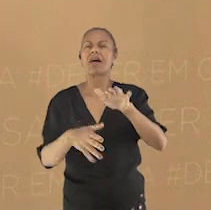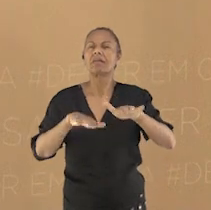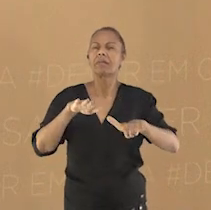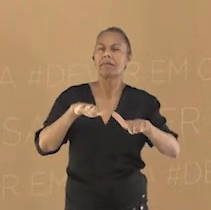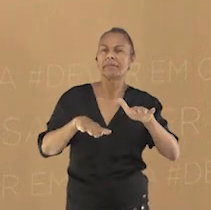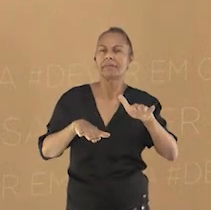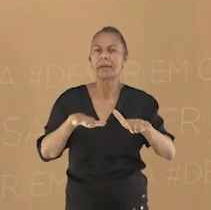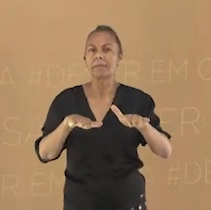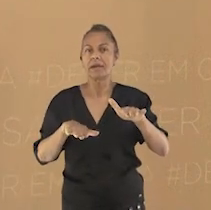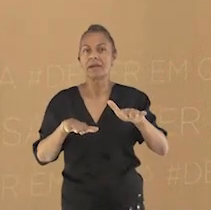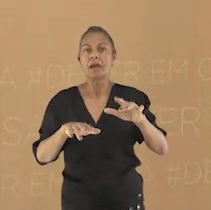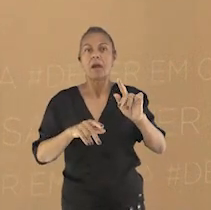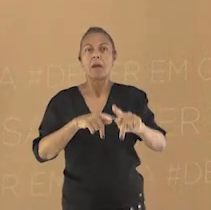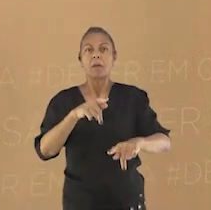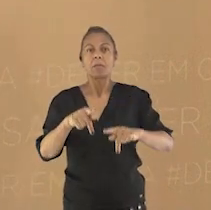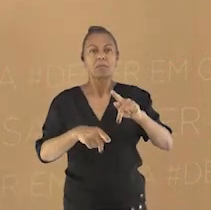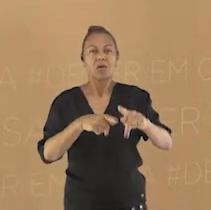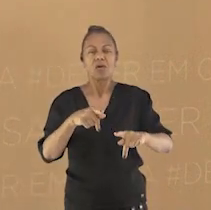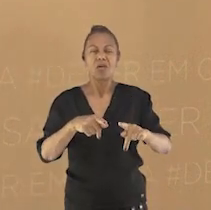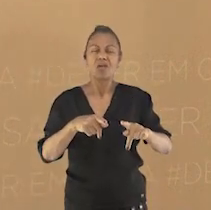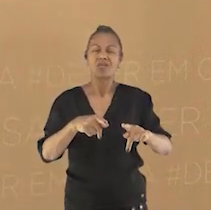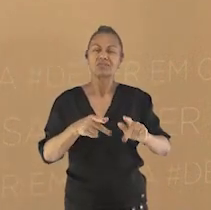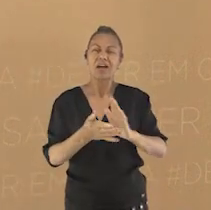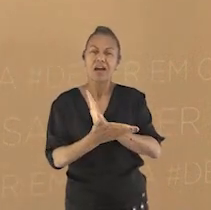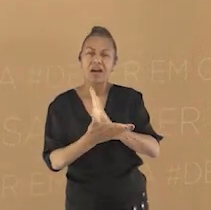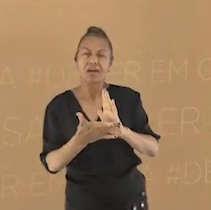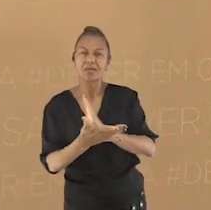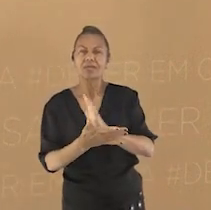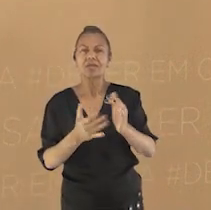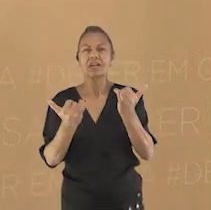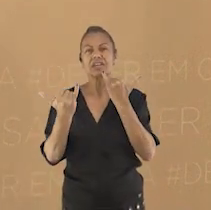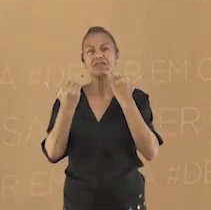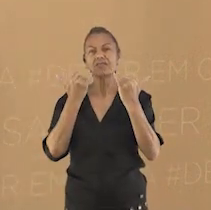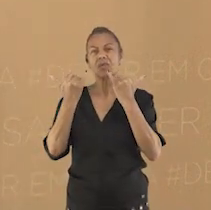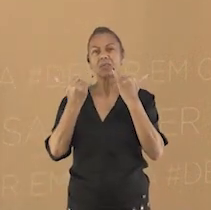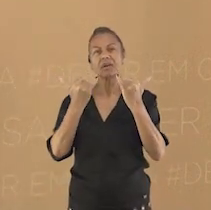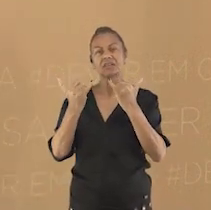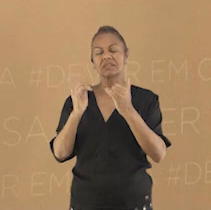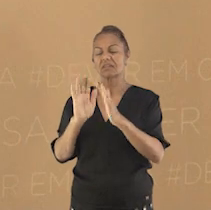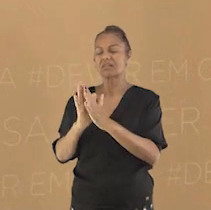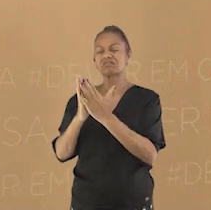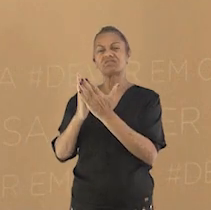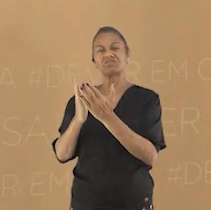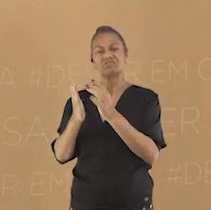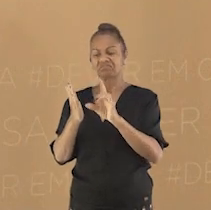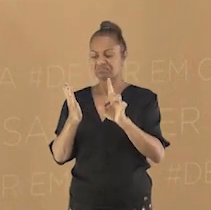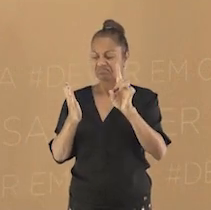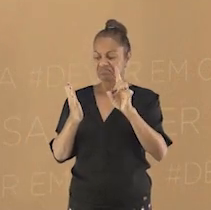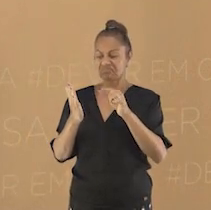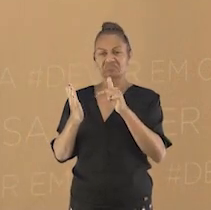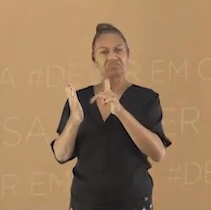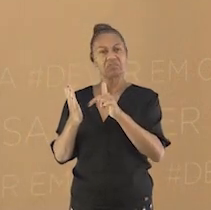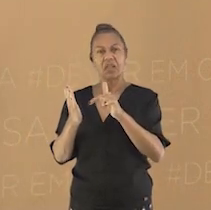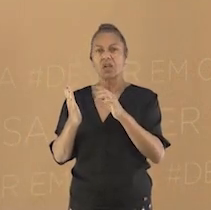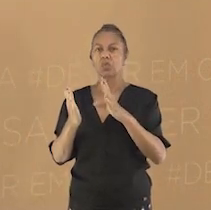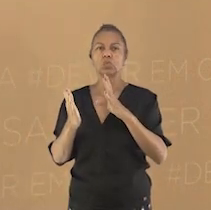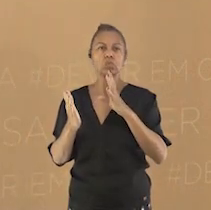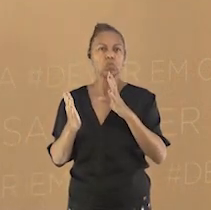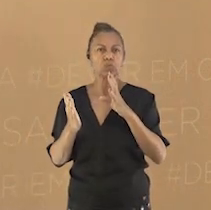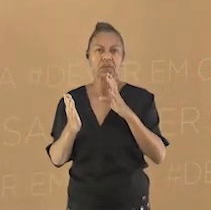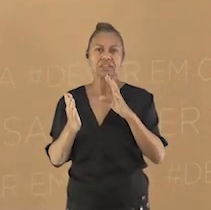povos podem não ter informações acerca dos livros sagrados que são muito conhecidos e respeitados por outros.